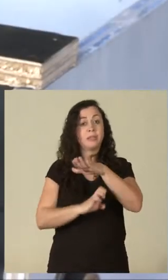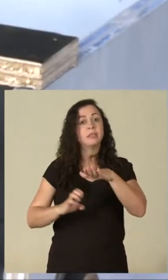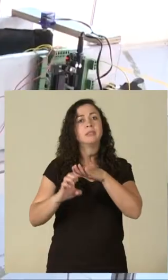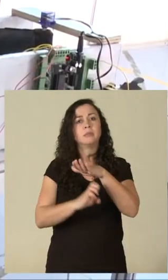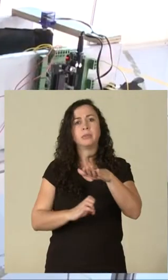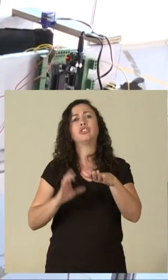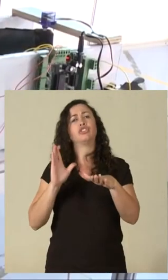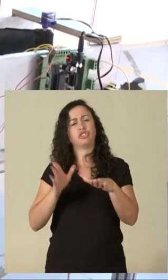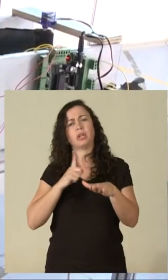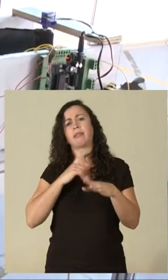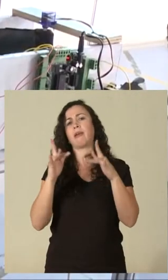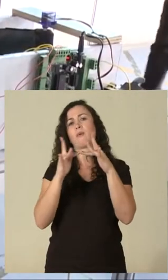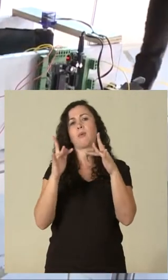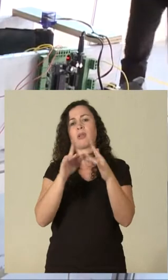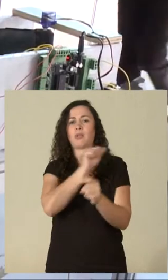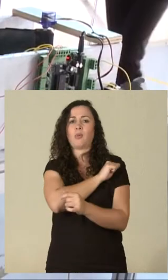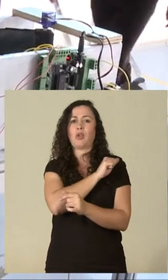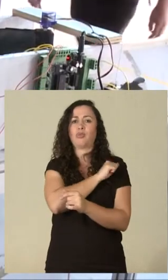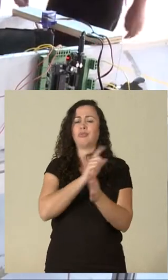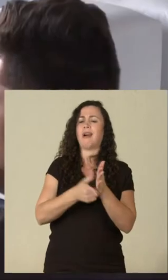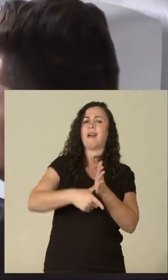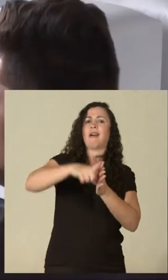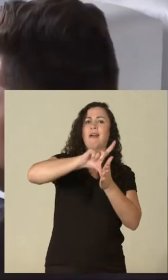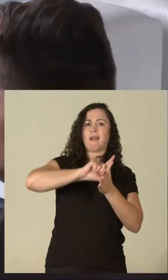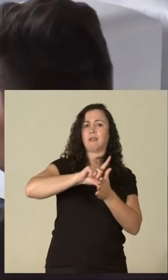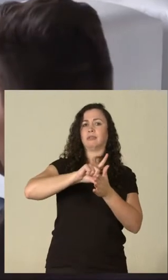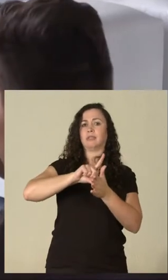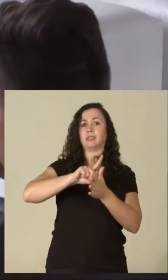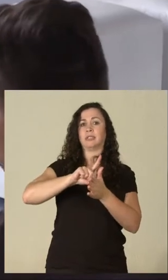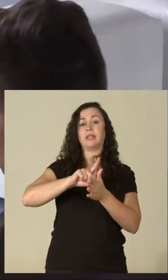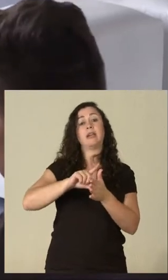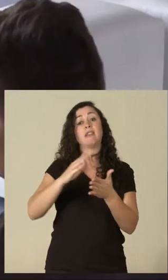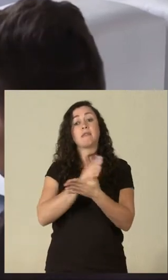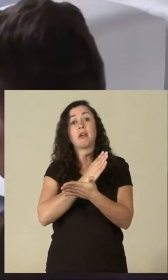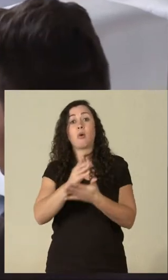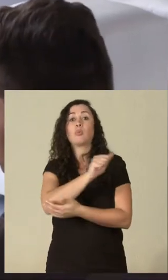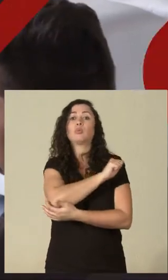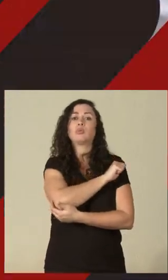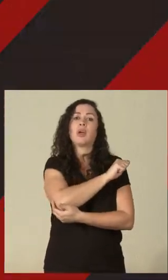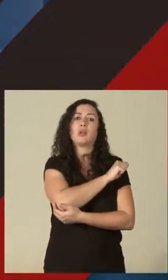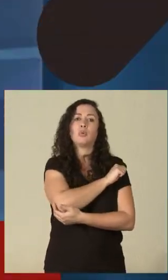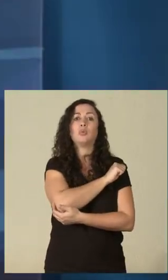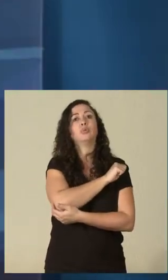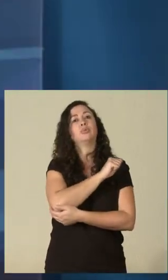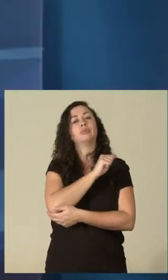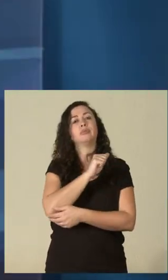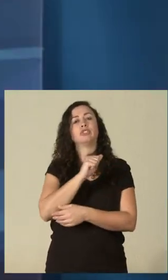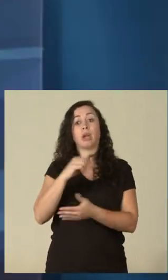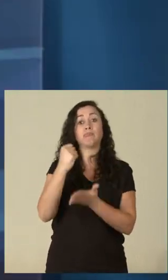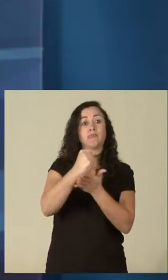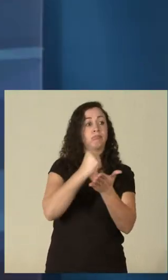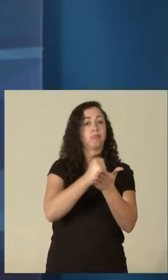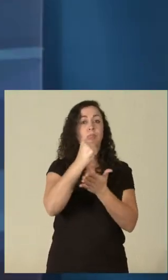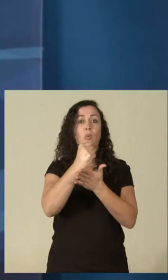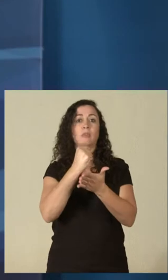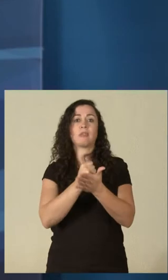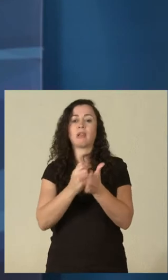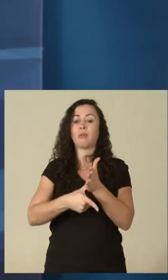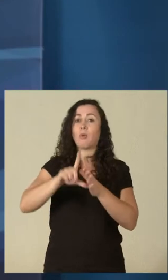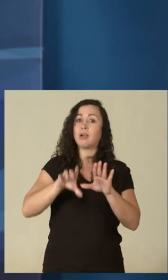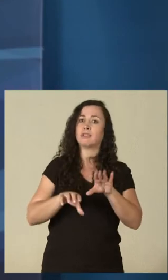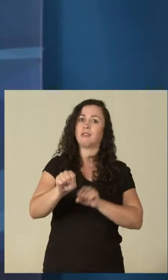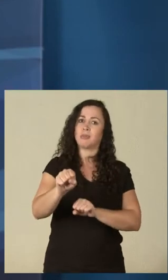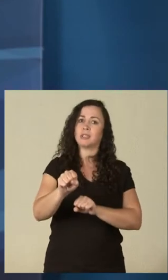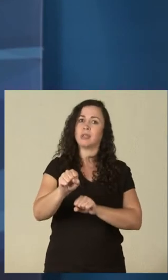alunos antes da sua formação e muitos deles são contratados por essas empresas tão